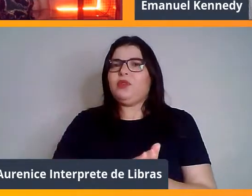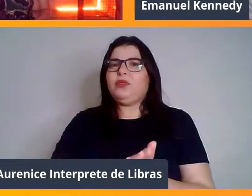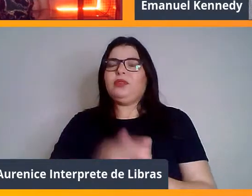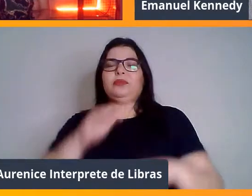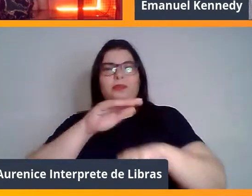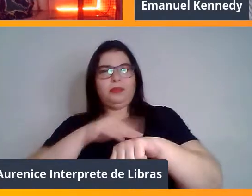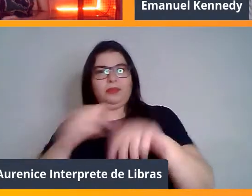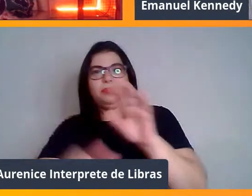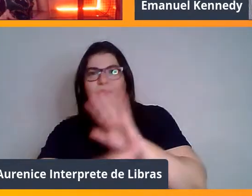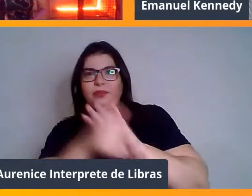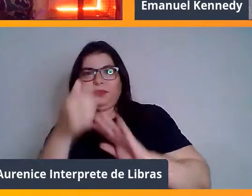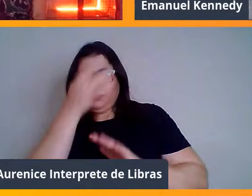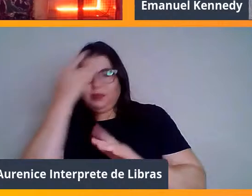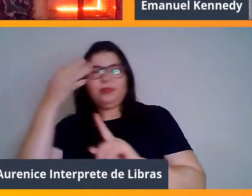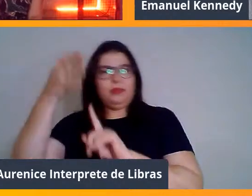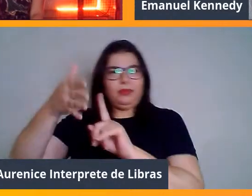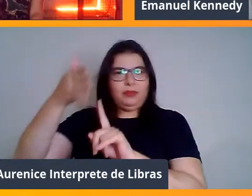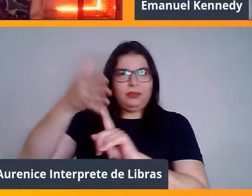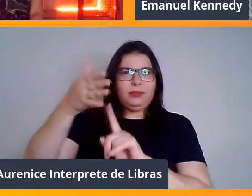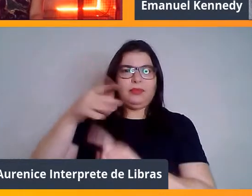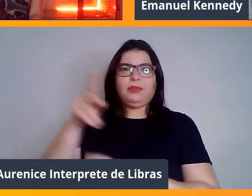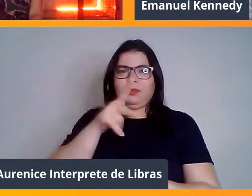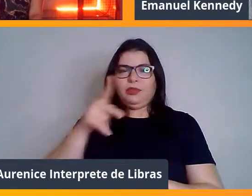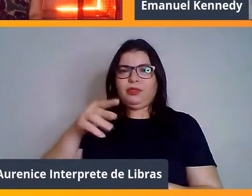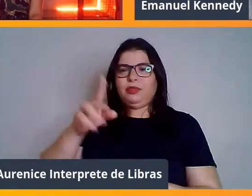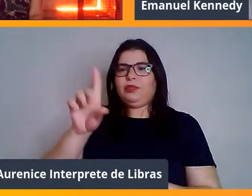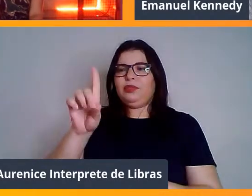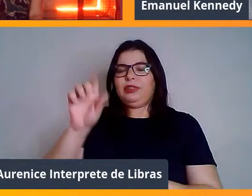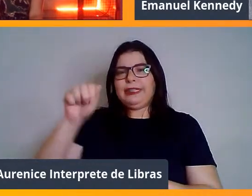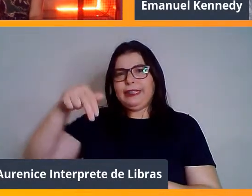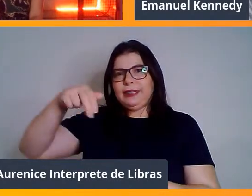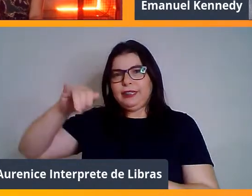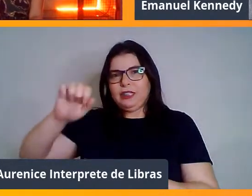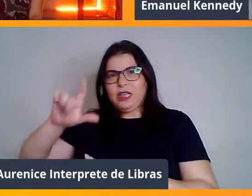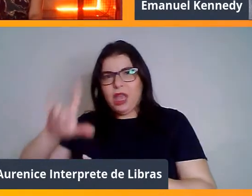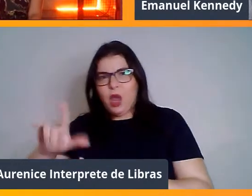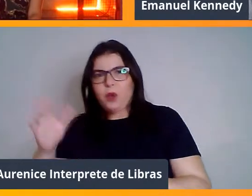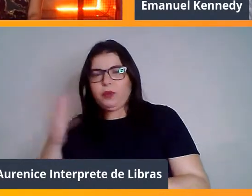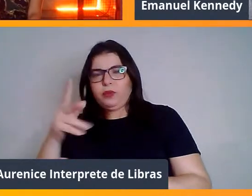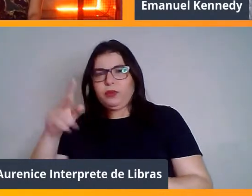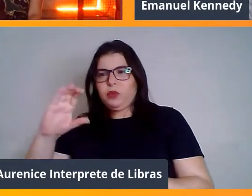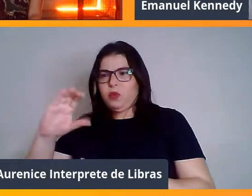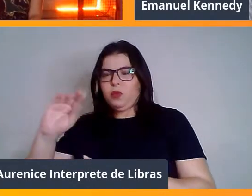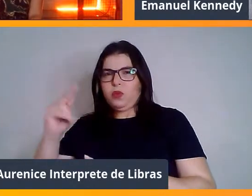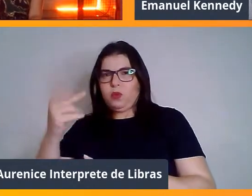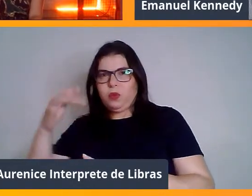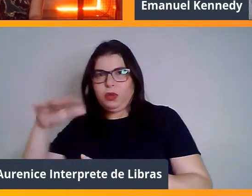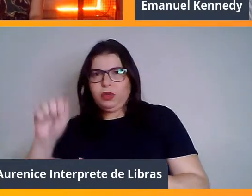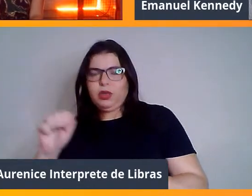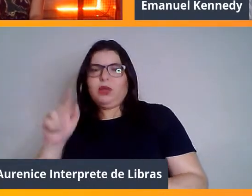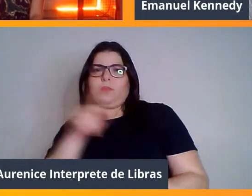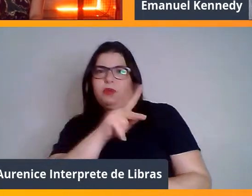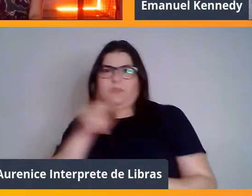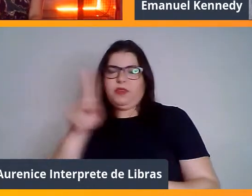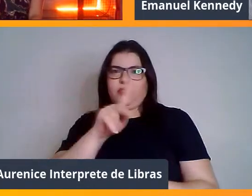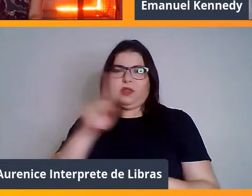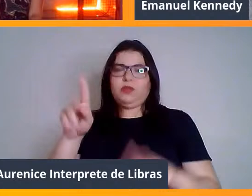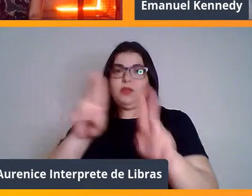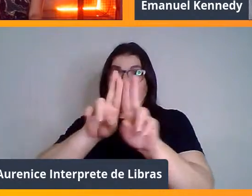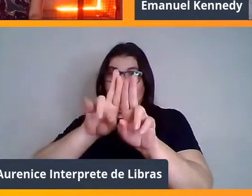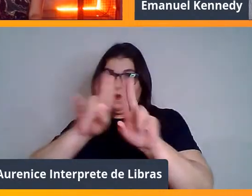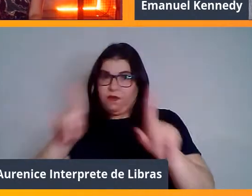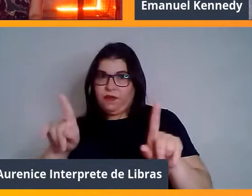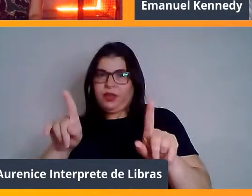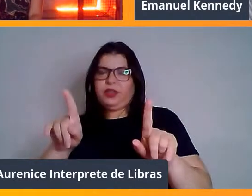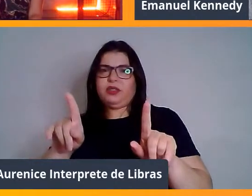palestrante, que é o professor Daniel Cunha Passos. O professor Daniel, ele é professor da Universidade Federal Rural do Semiárido,